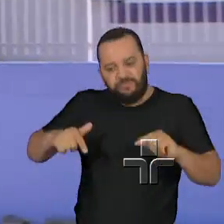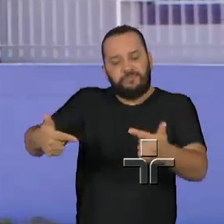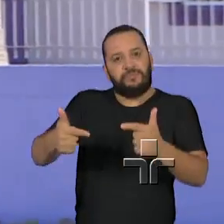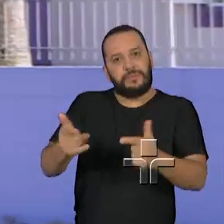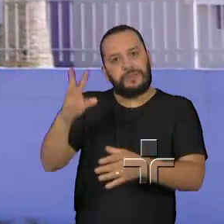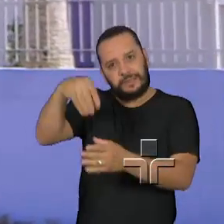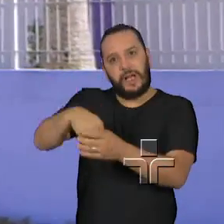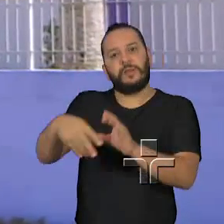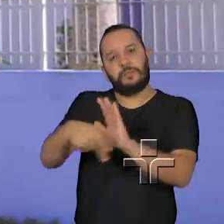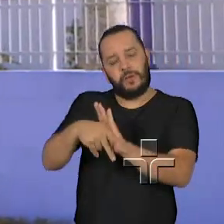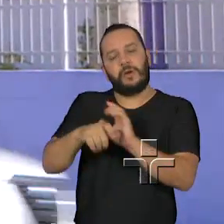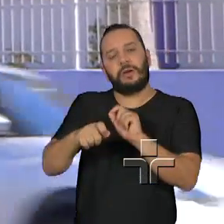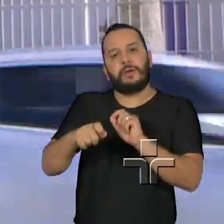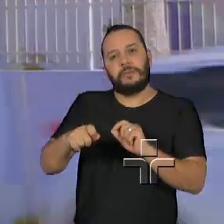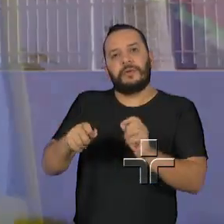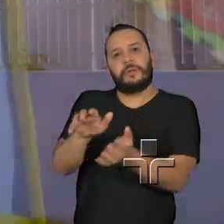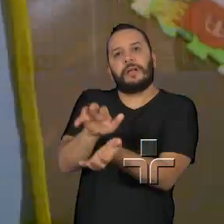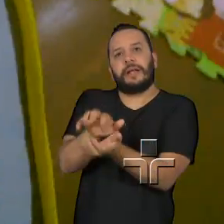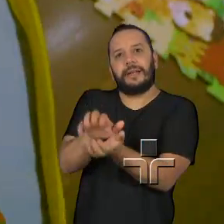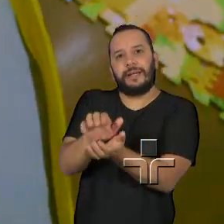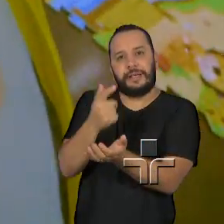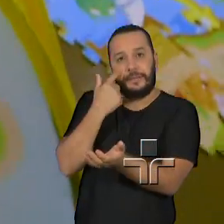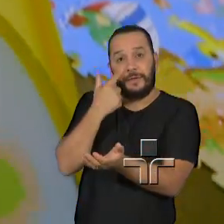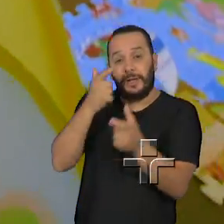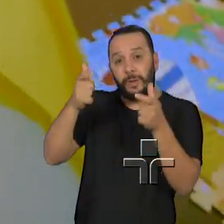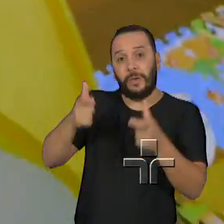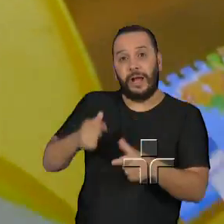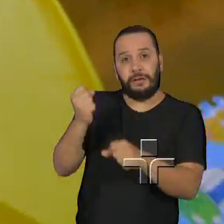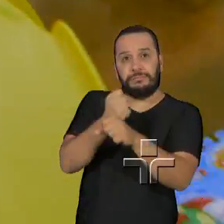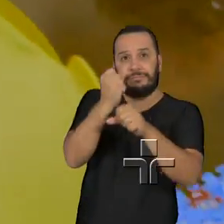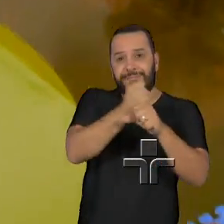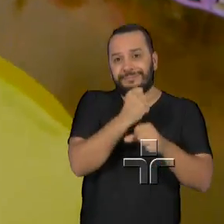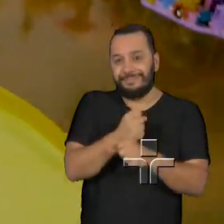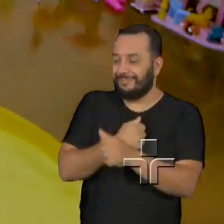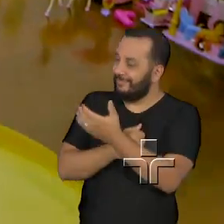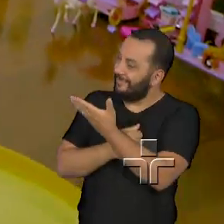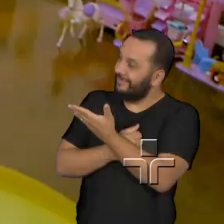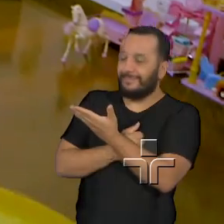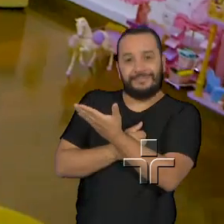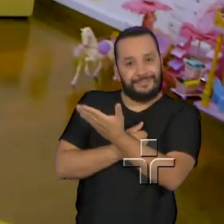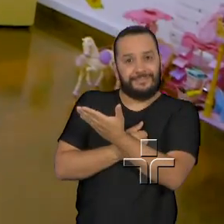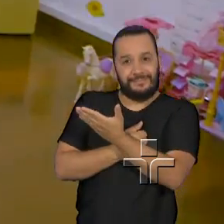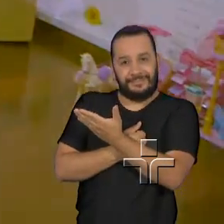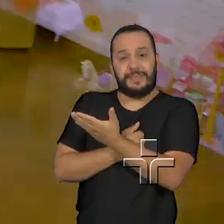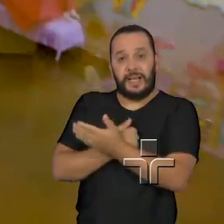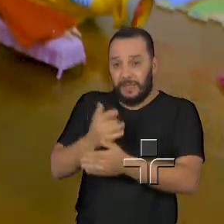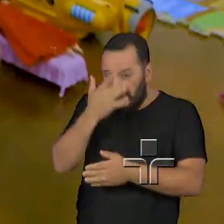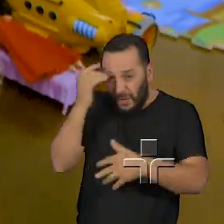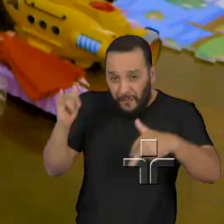E olha que ambiente agradável que foi criado para acolher essas vítimas.